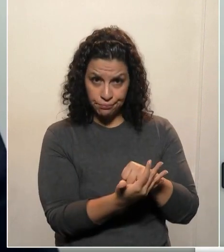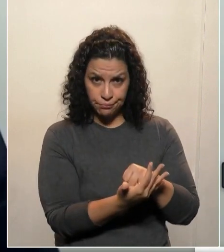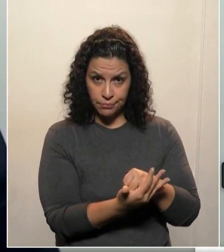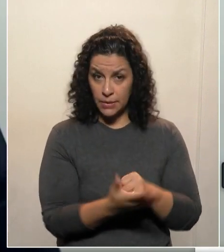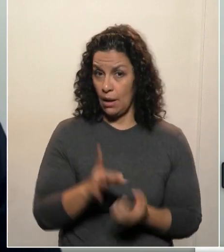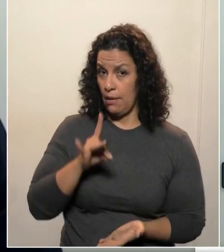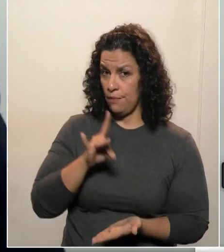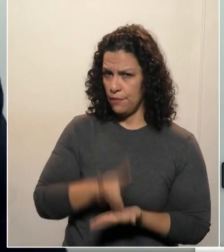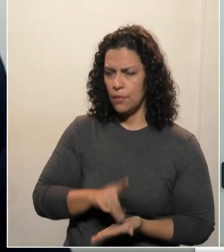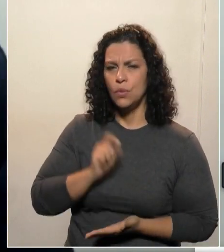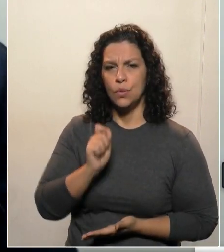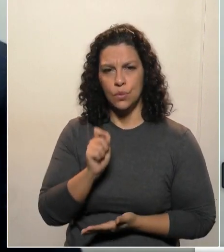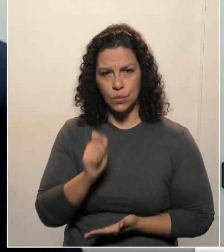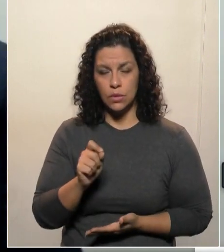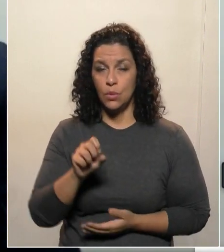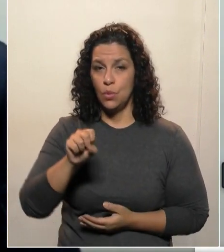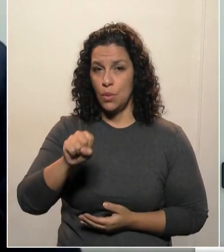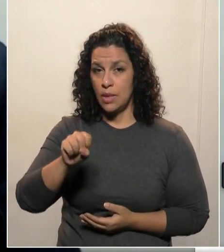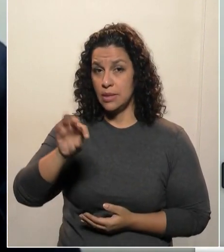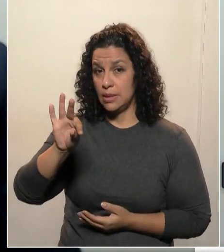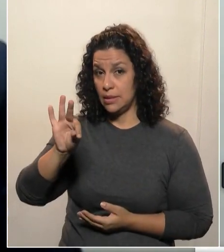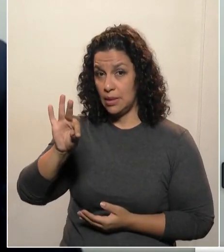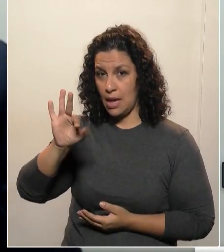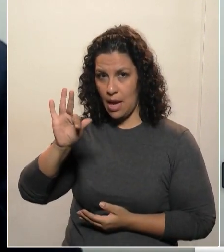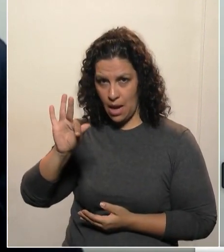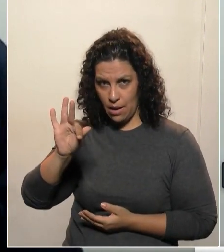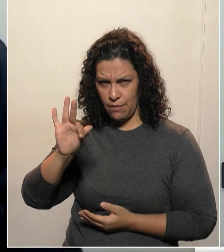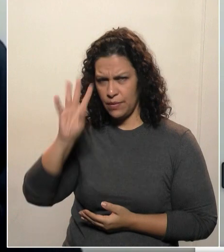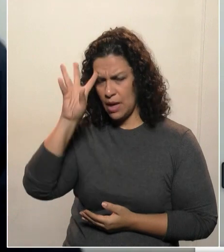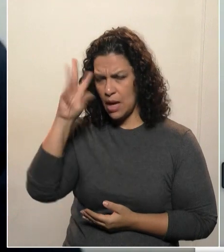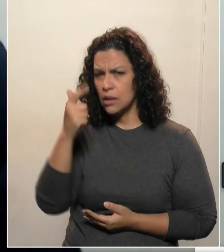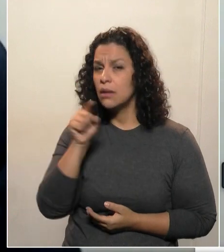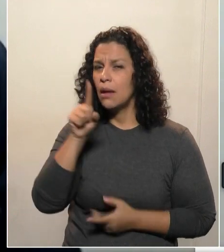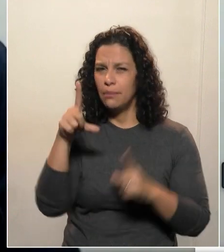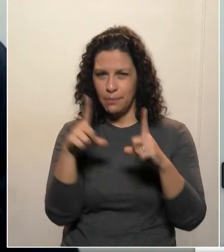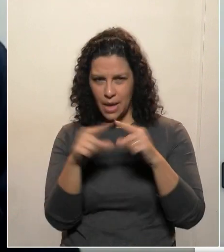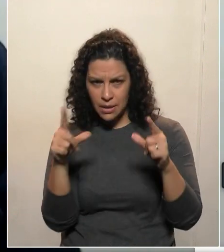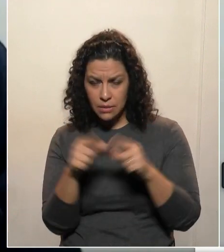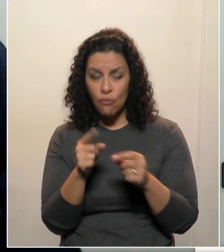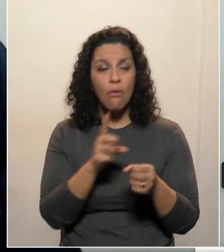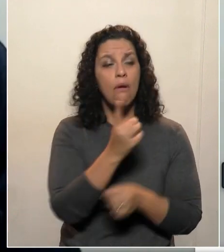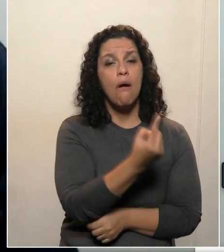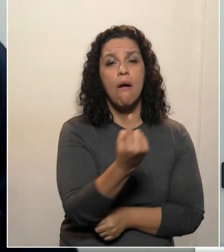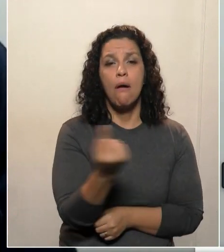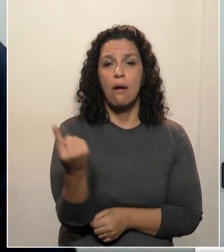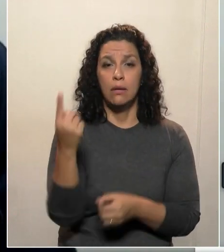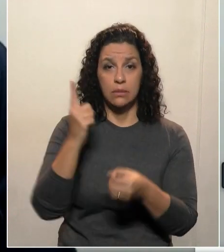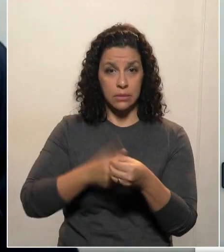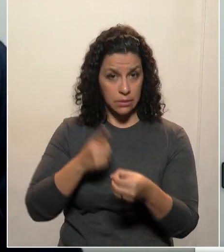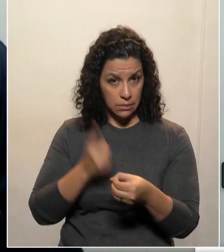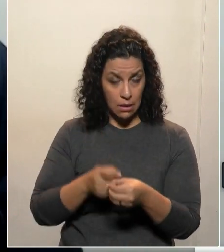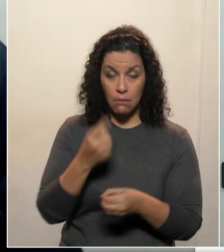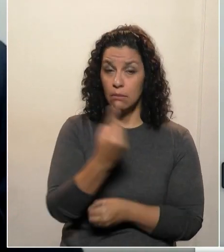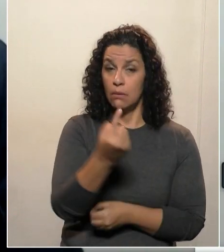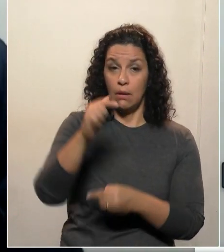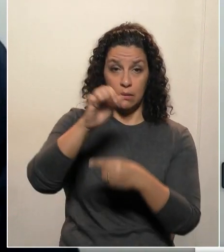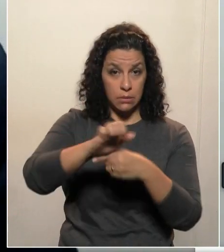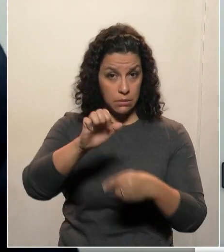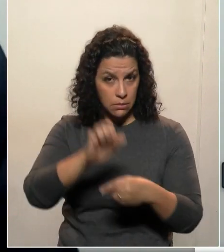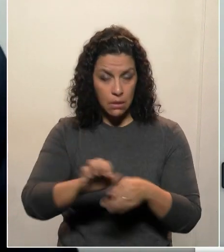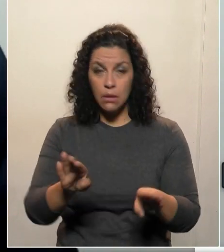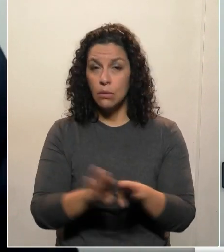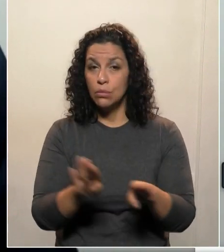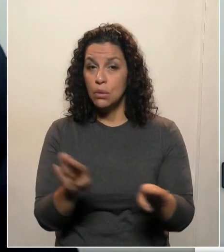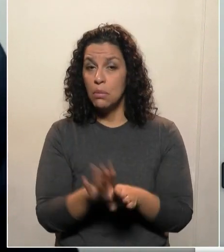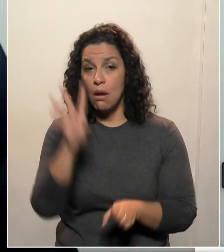o fato concreto é que o STF decidiu que cada município, cada estado, tem o poder de